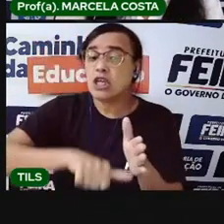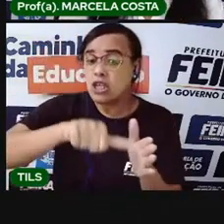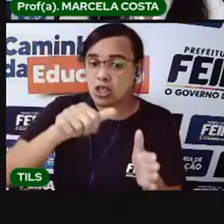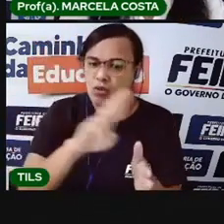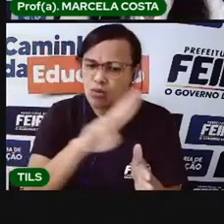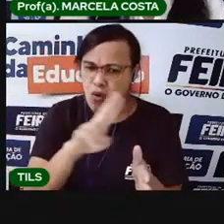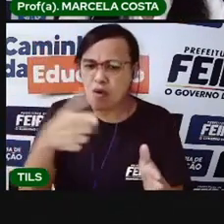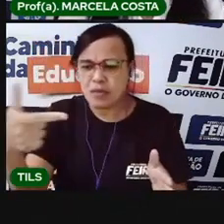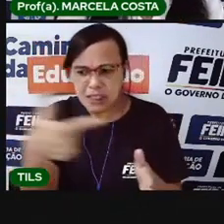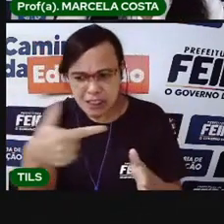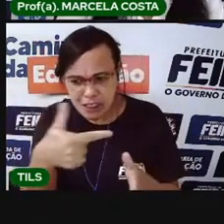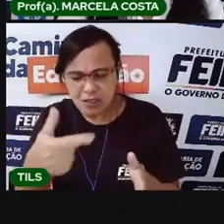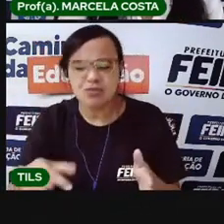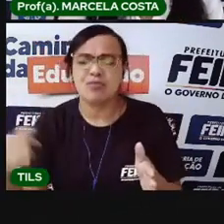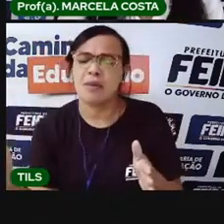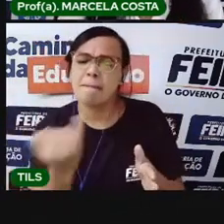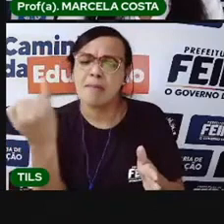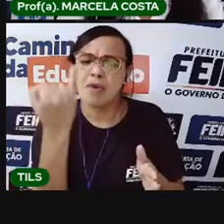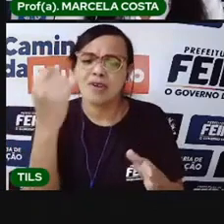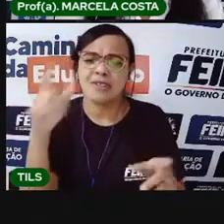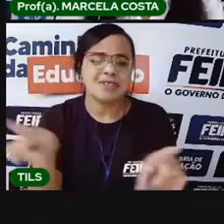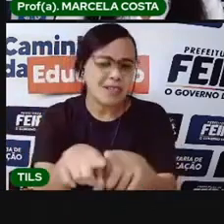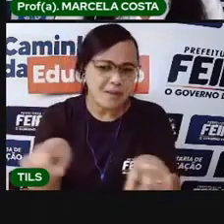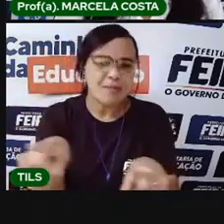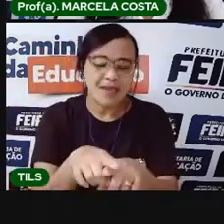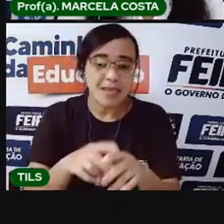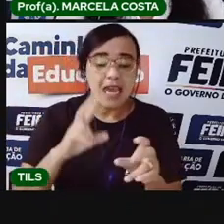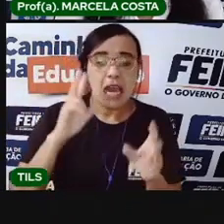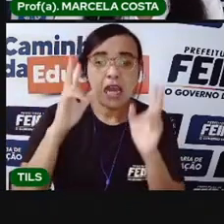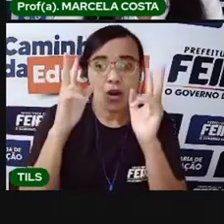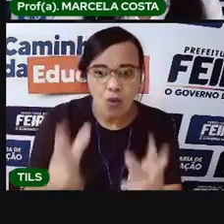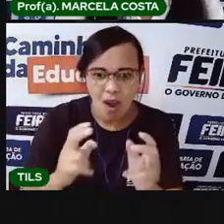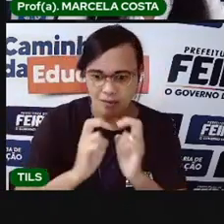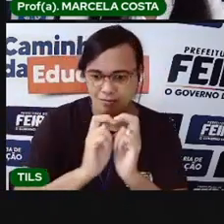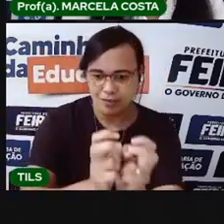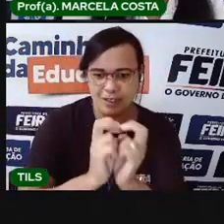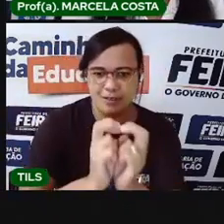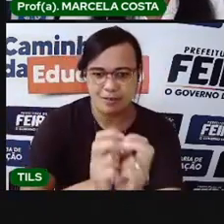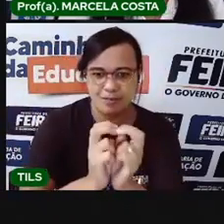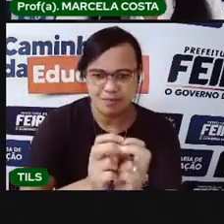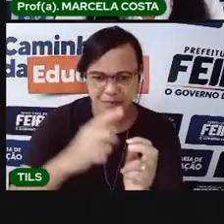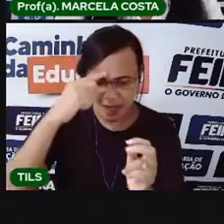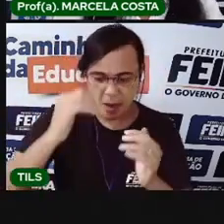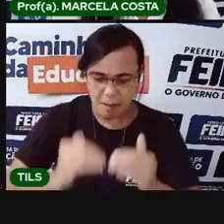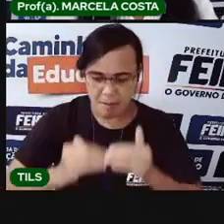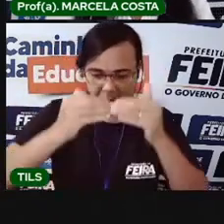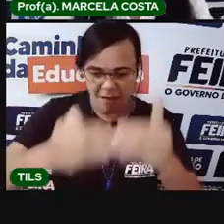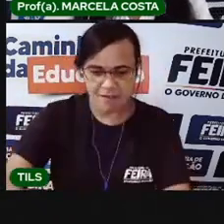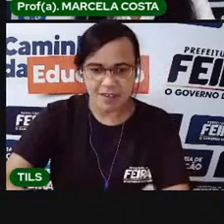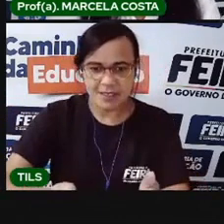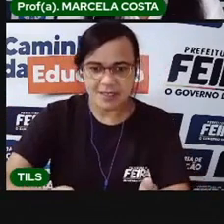que eles funcionam como um trem. O trem não tem uma parte que vem na frente, que é a